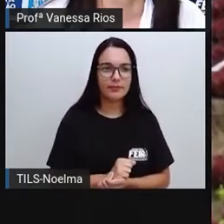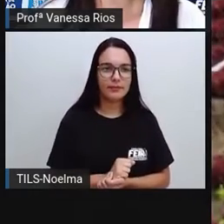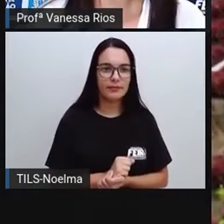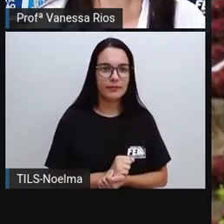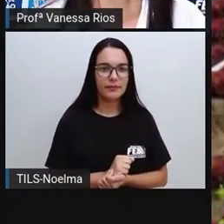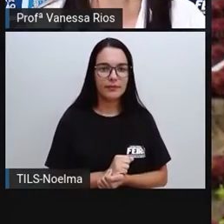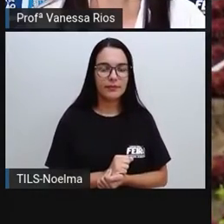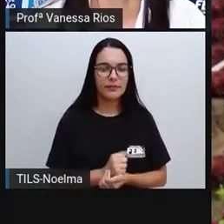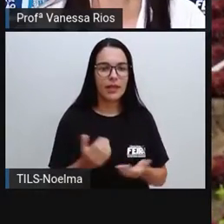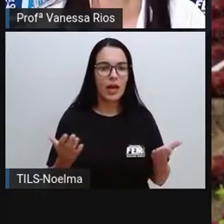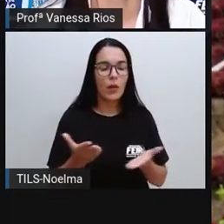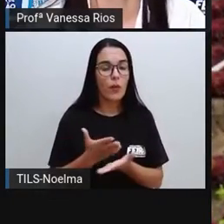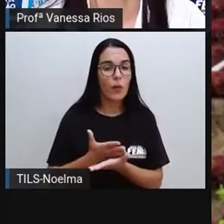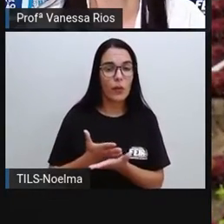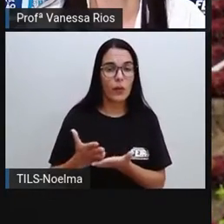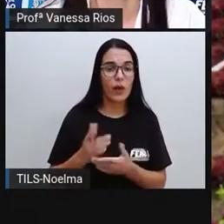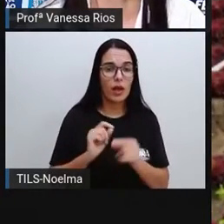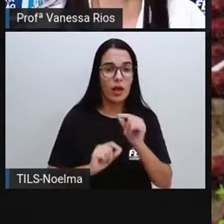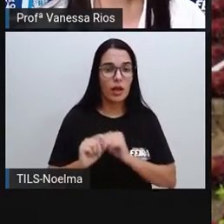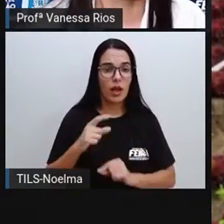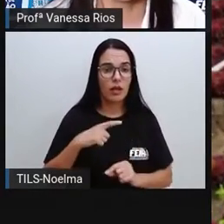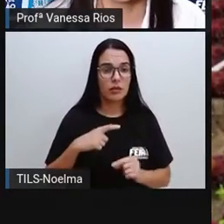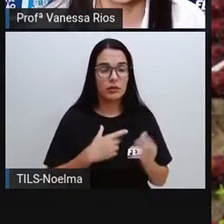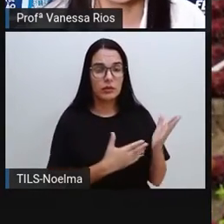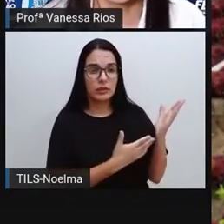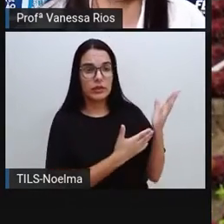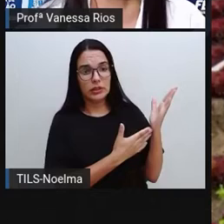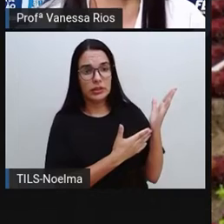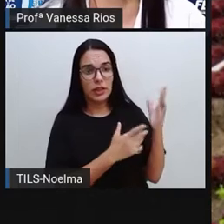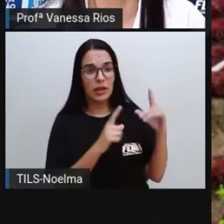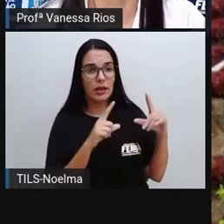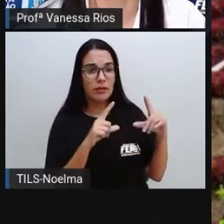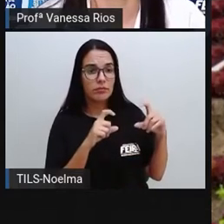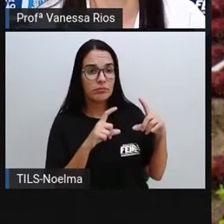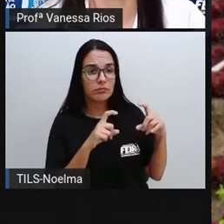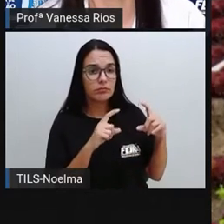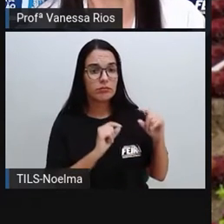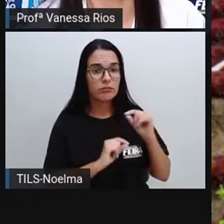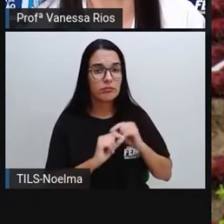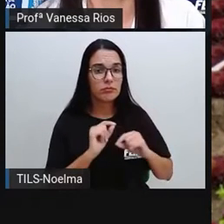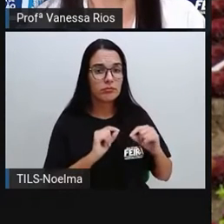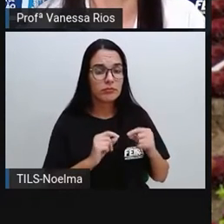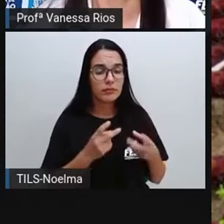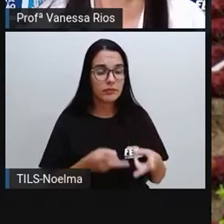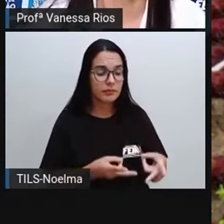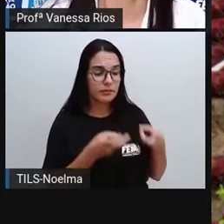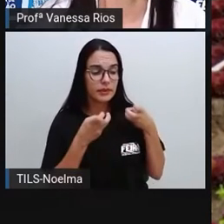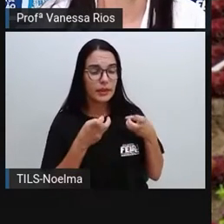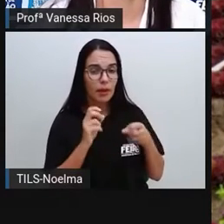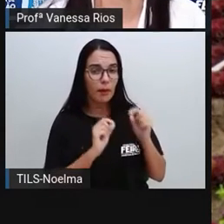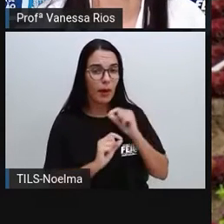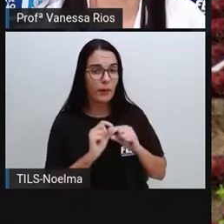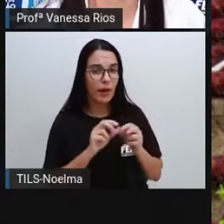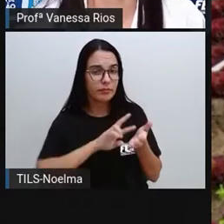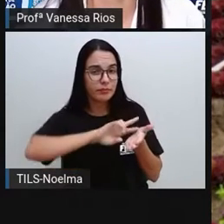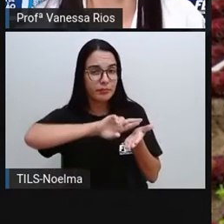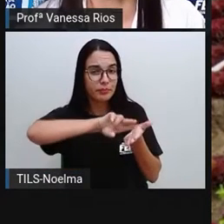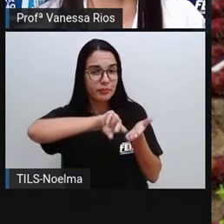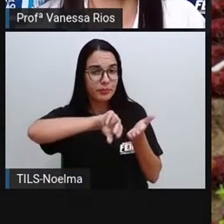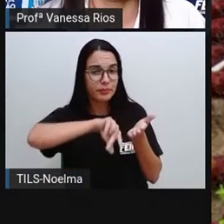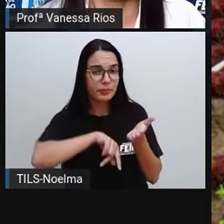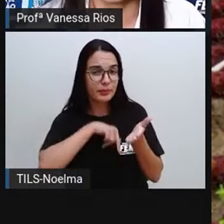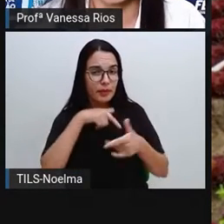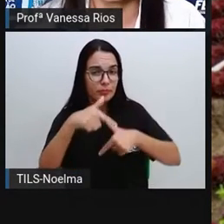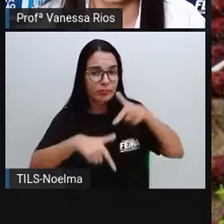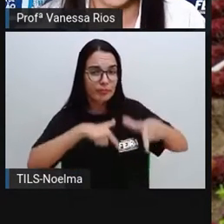Para iniciar, para trás dessa imagem, para a gente observar e percebermos aí entre as diversas atividades